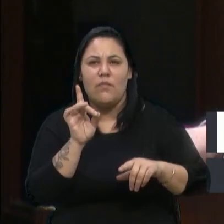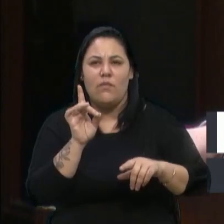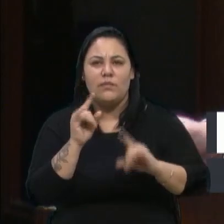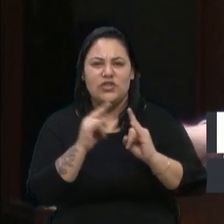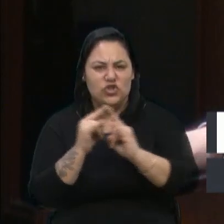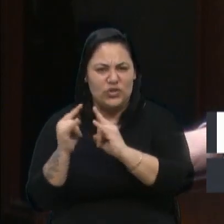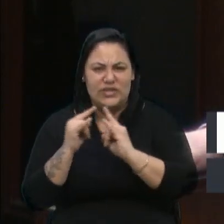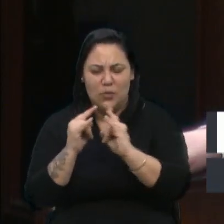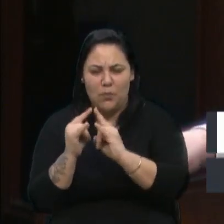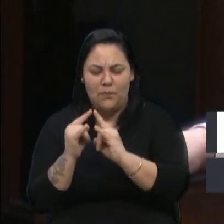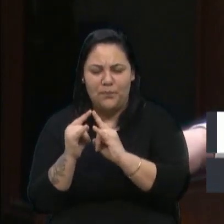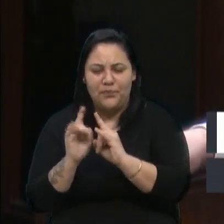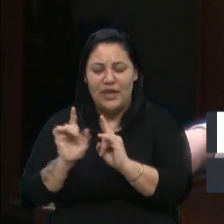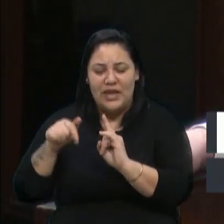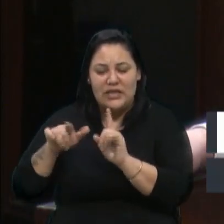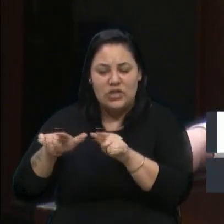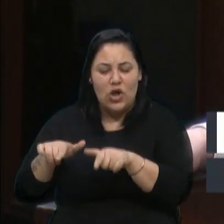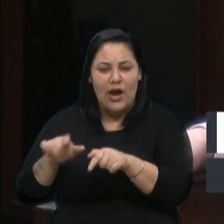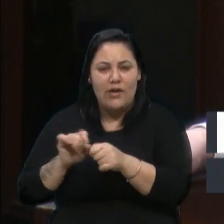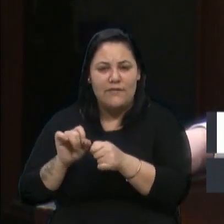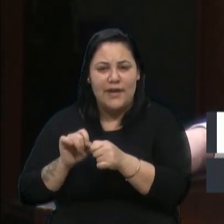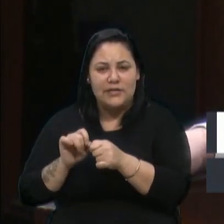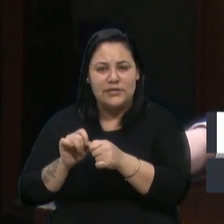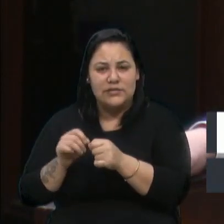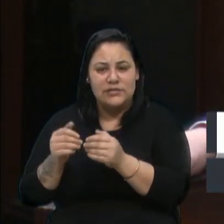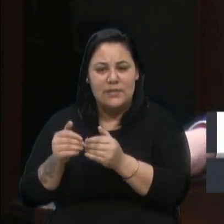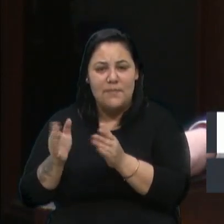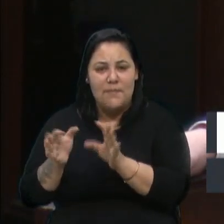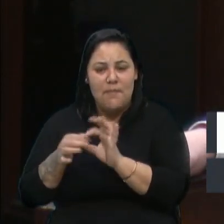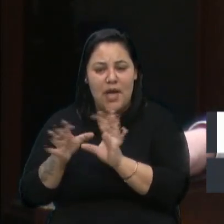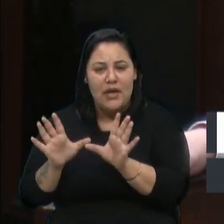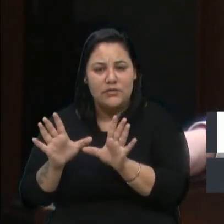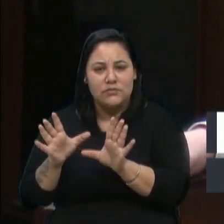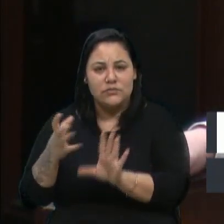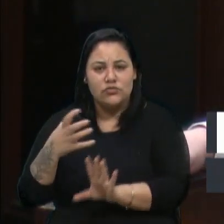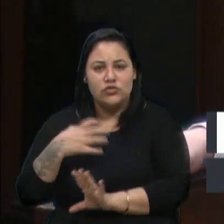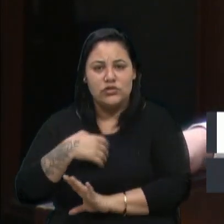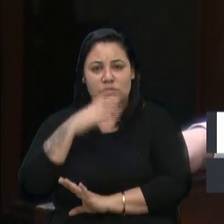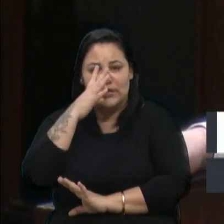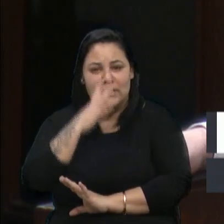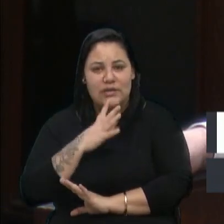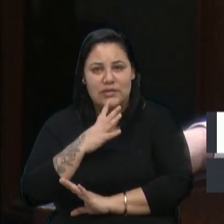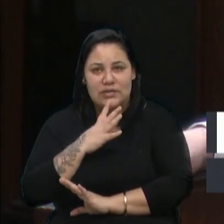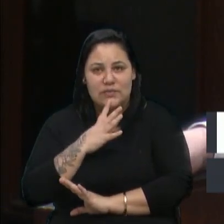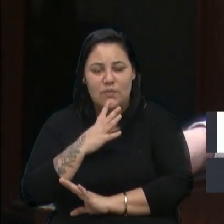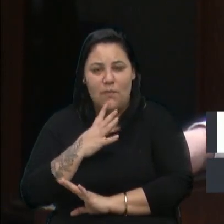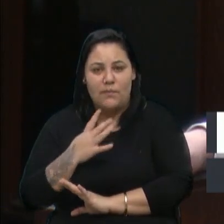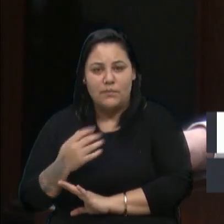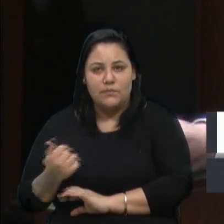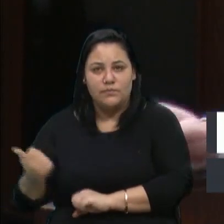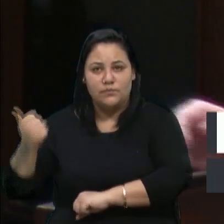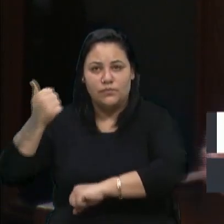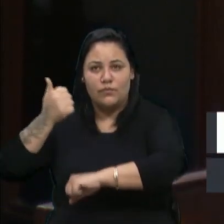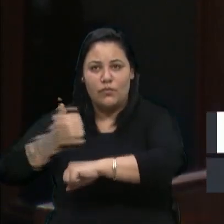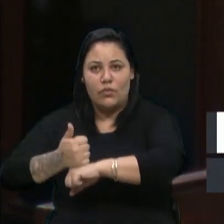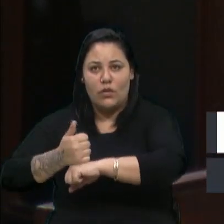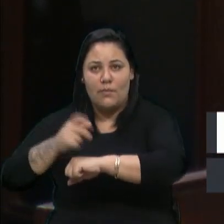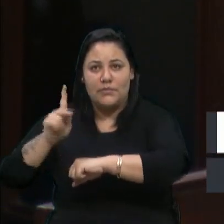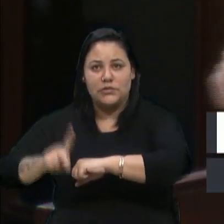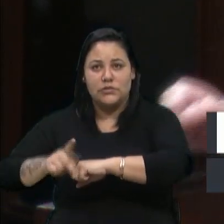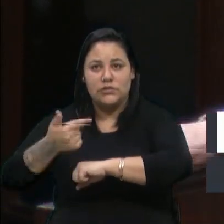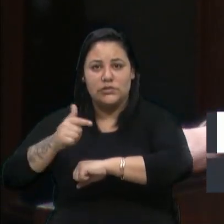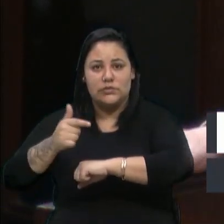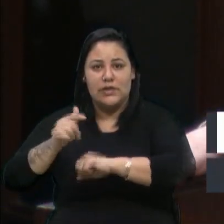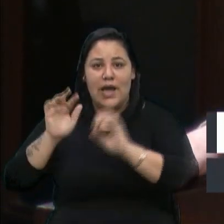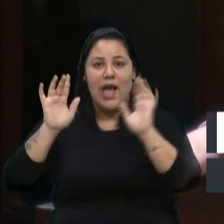cedem, de forma gratuita, próteses para pessoas que não têm